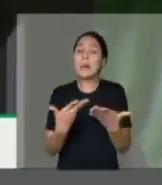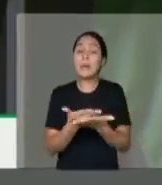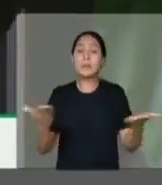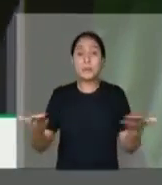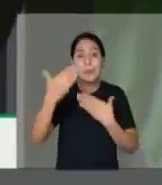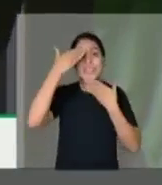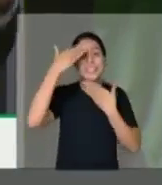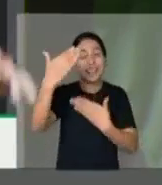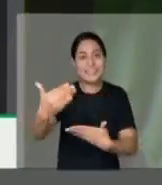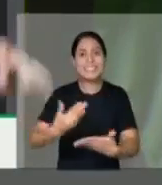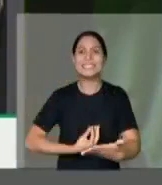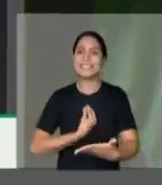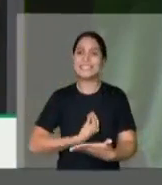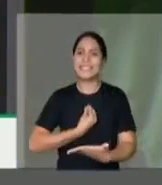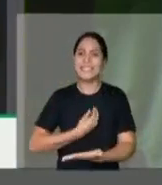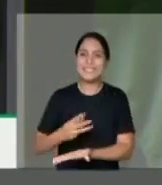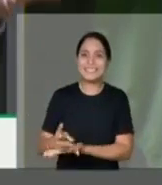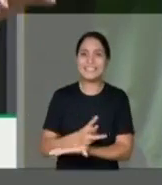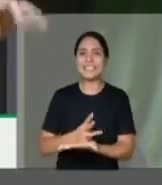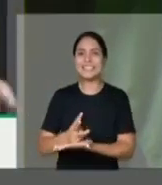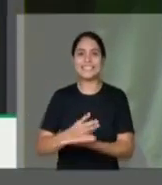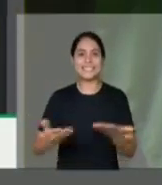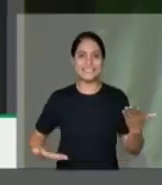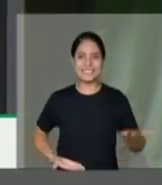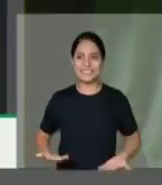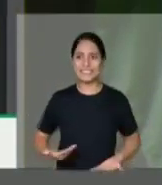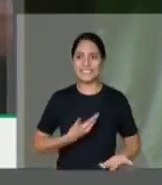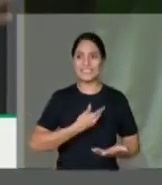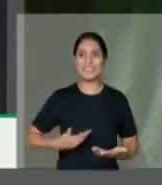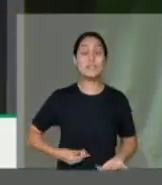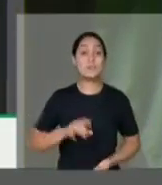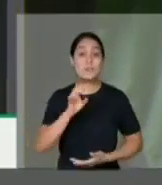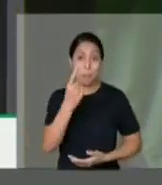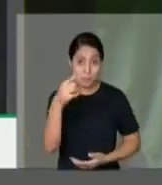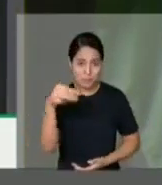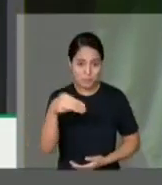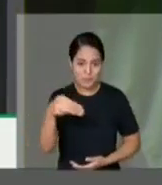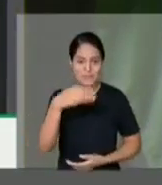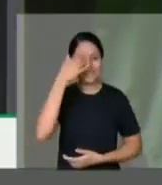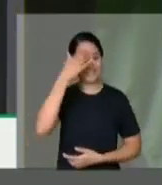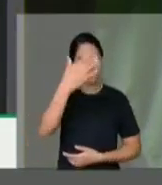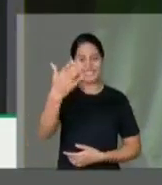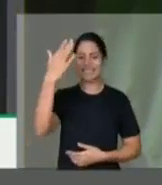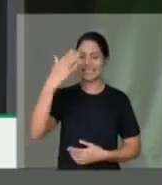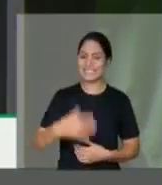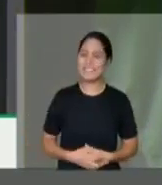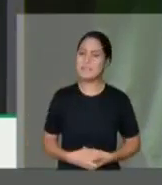temos que agradecer para terminar, seu presidente. Mais um minutinho, por favor. É, obrigado.